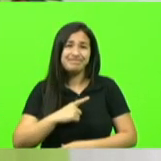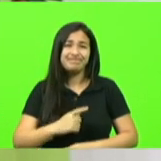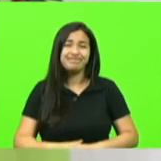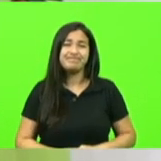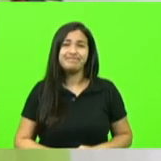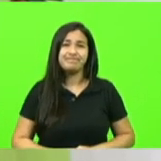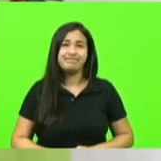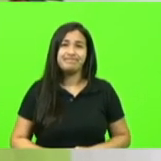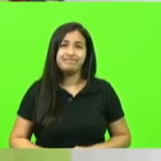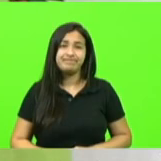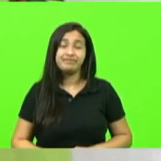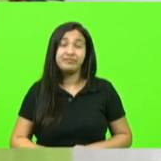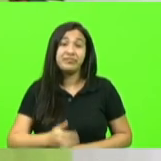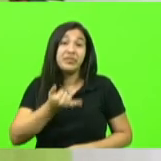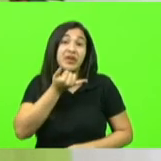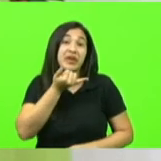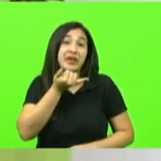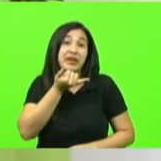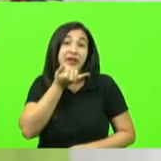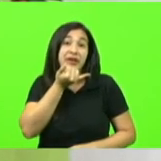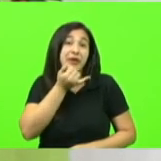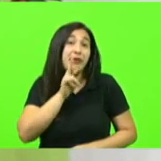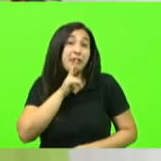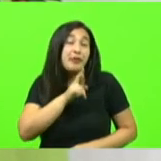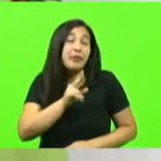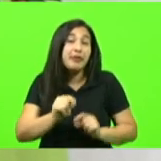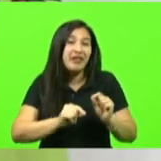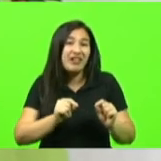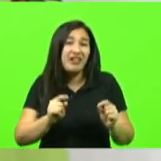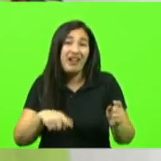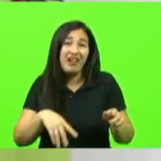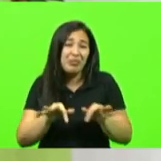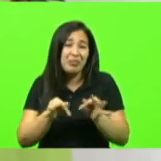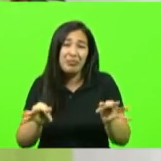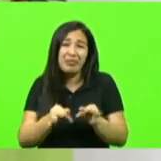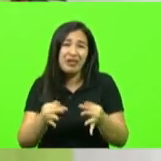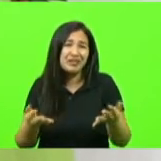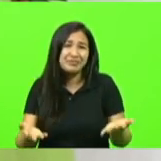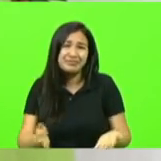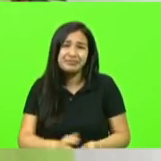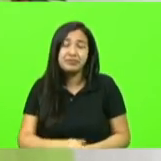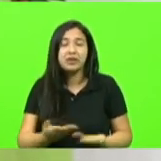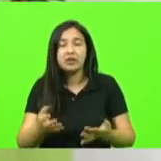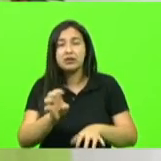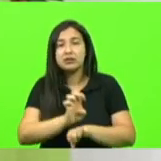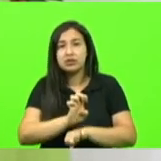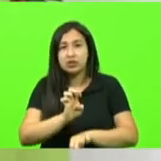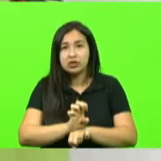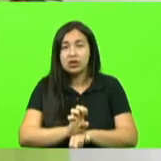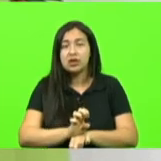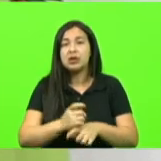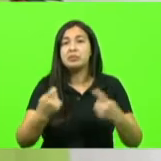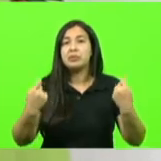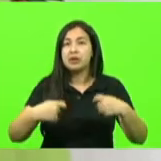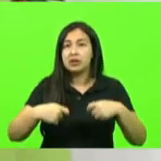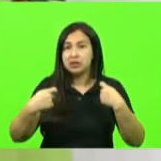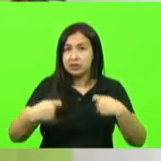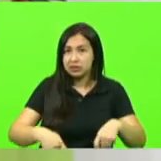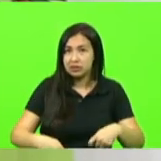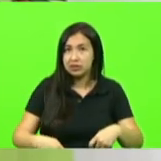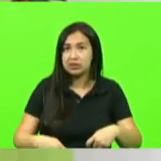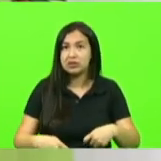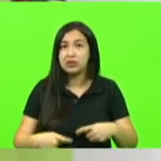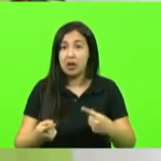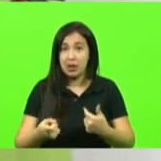e aí é desculpa é desculpa então inoperância do Estado se faz presente e não é na primeira